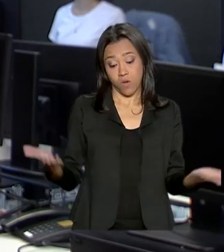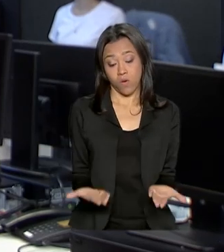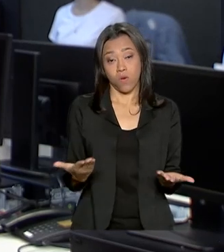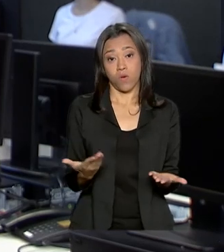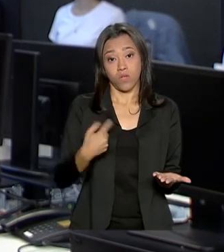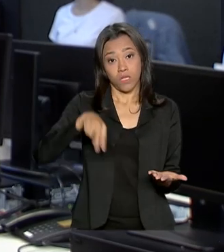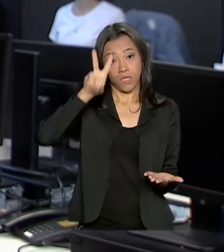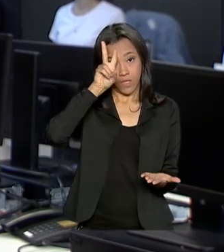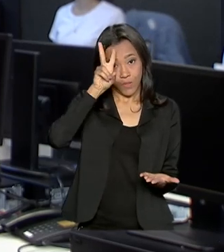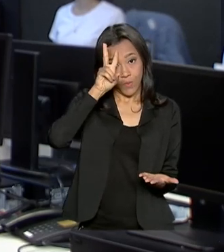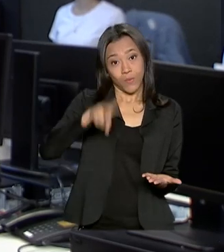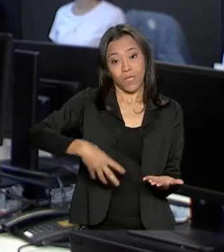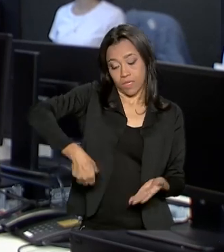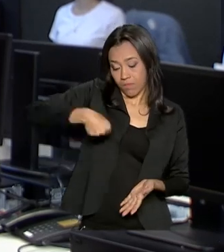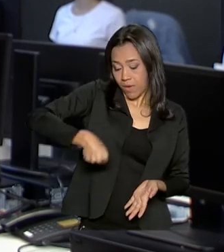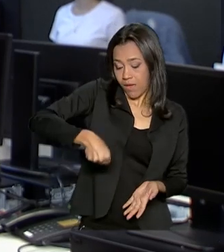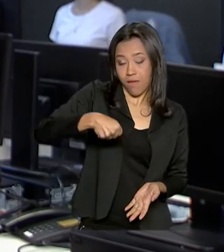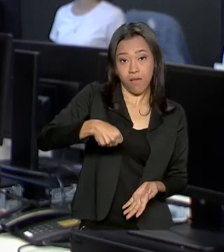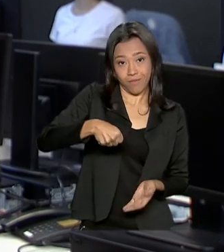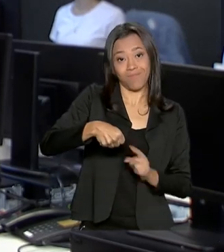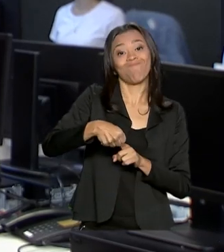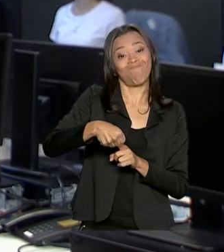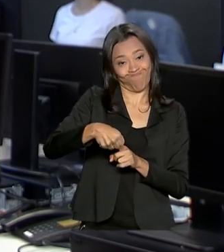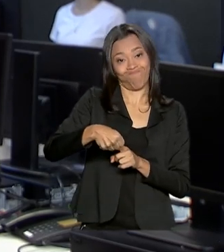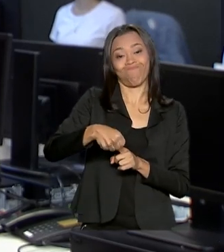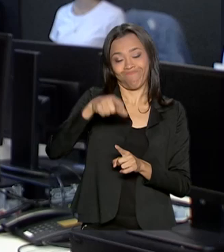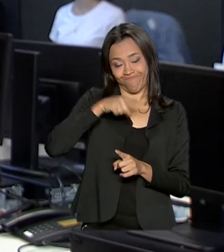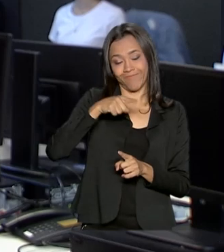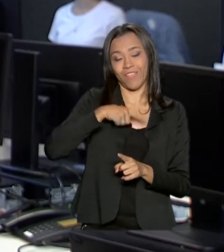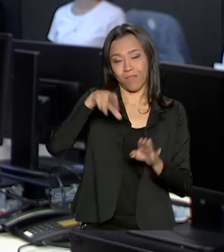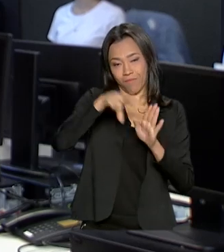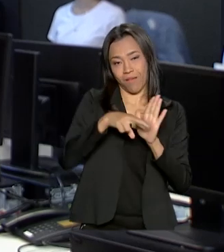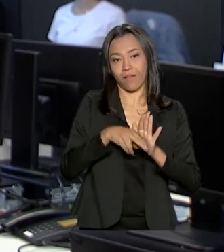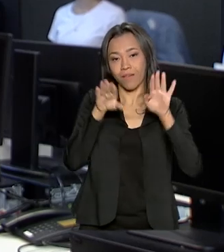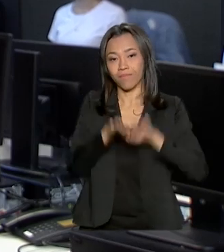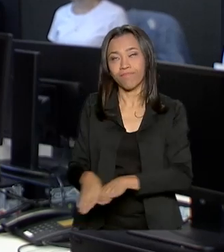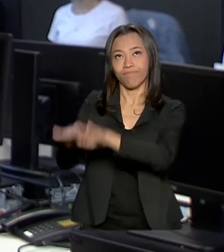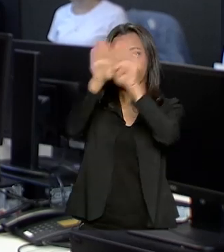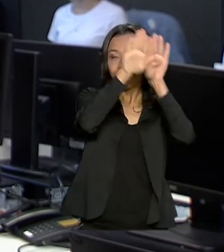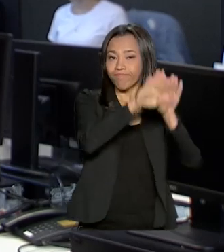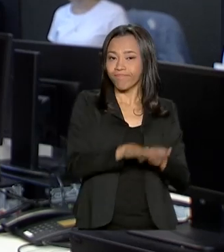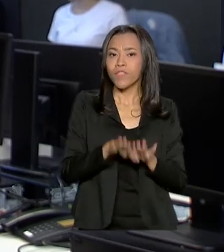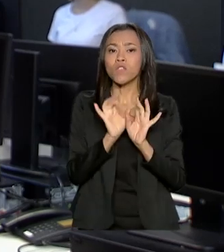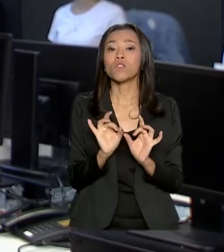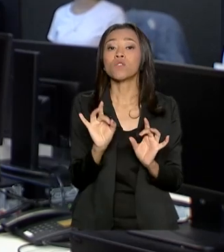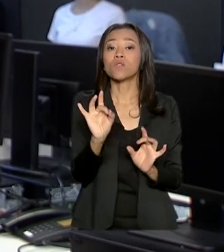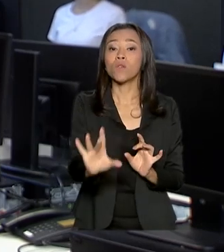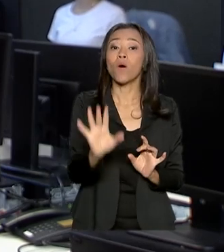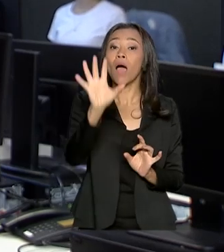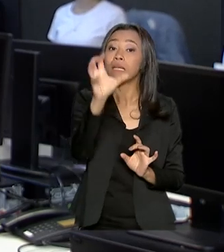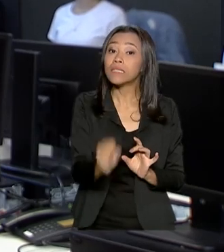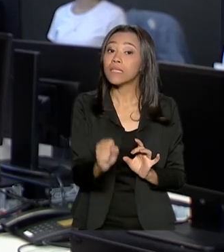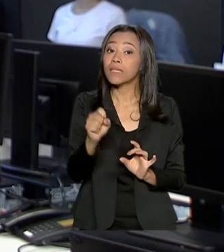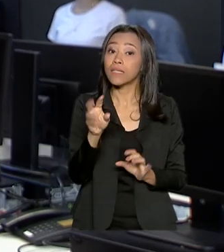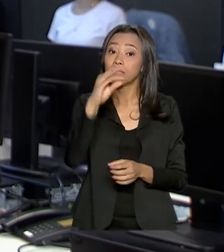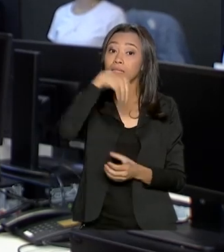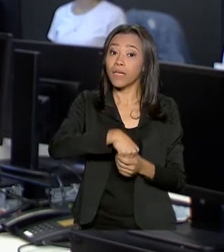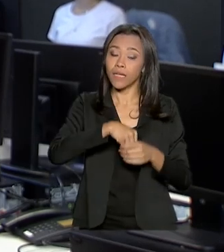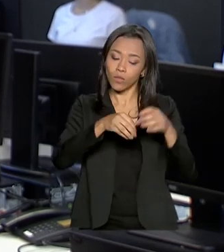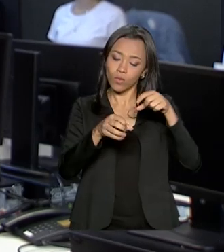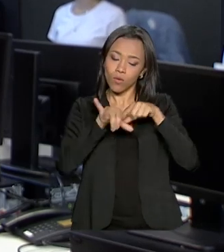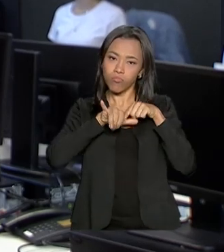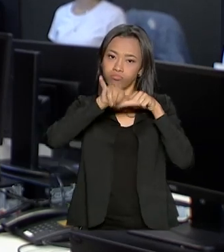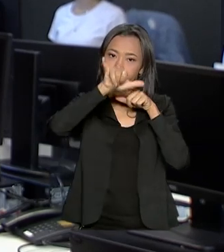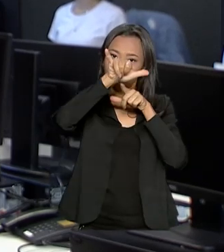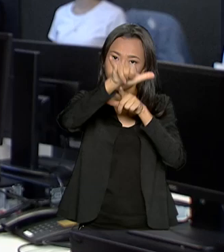aeroportos, as bagagens de mão passarão a ter uma medida padronizada. Só serão aceitas, dentro das cabines, malas